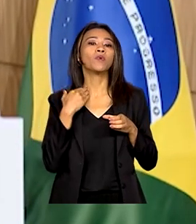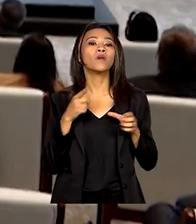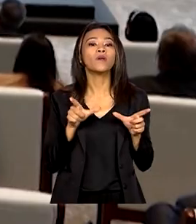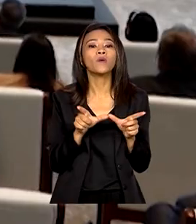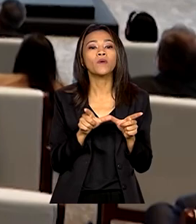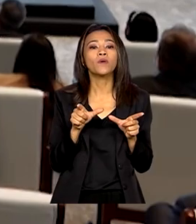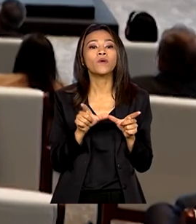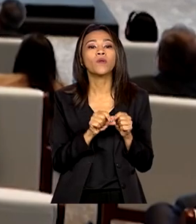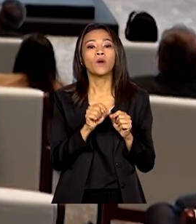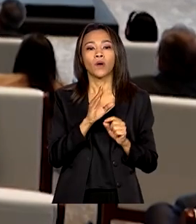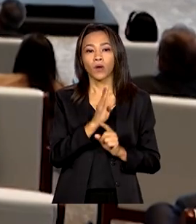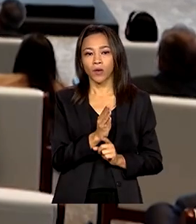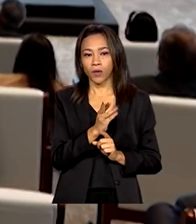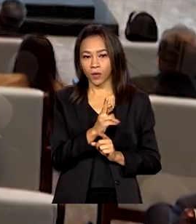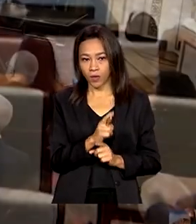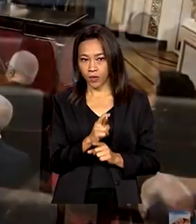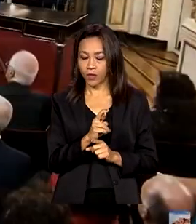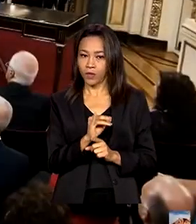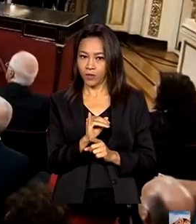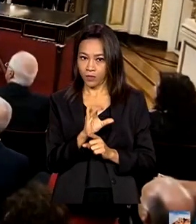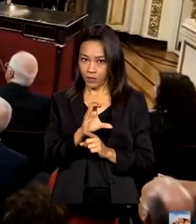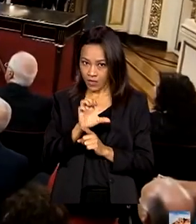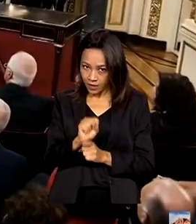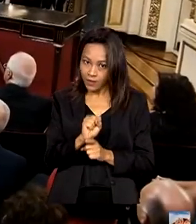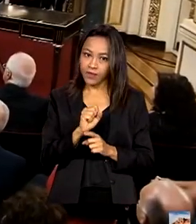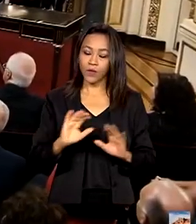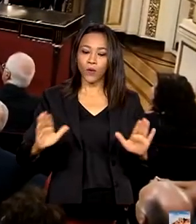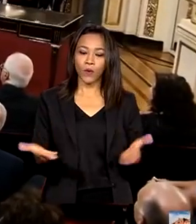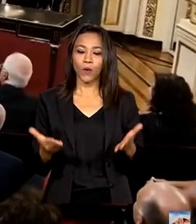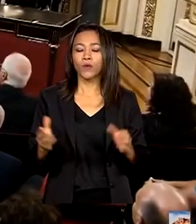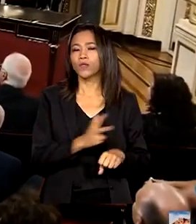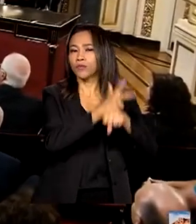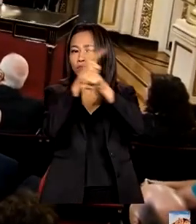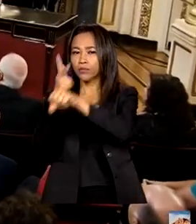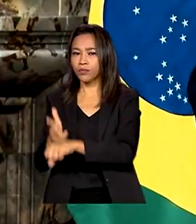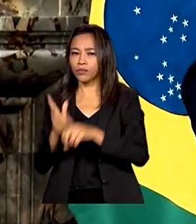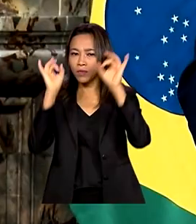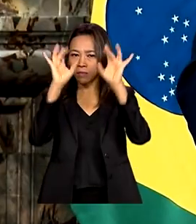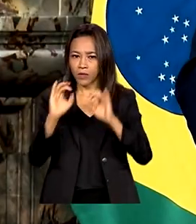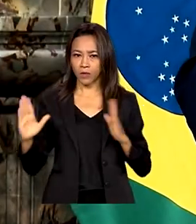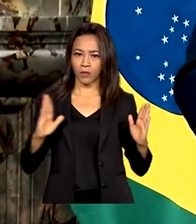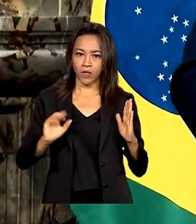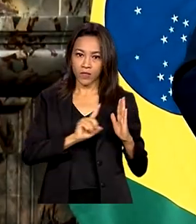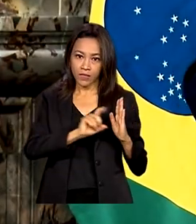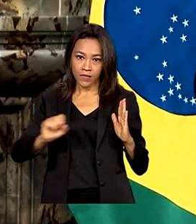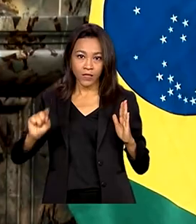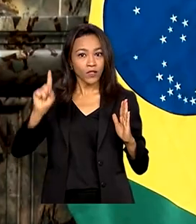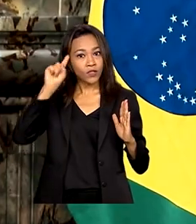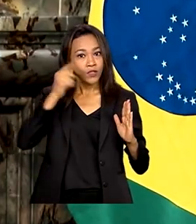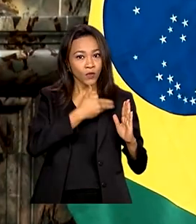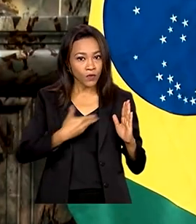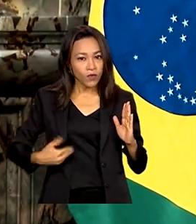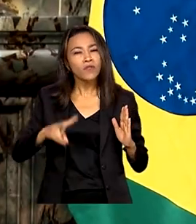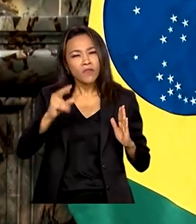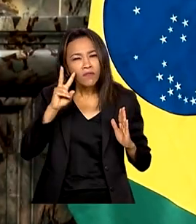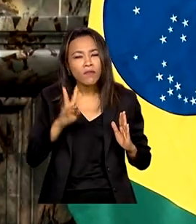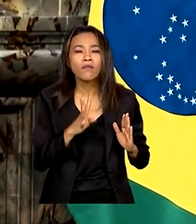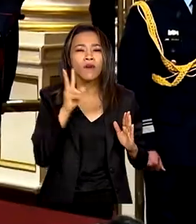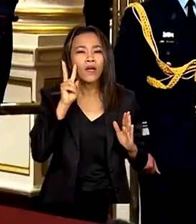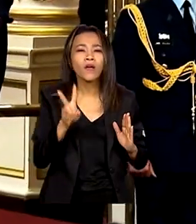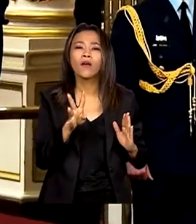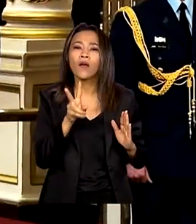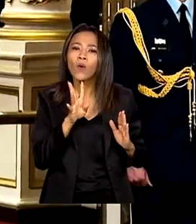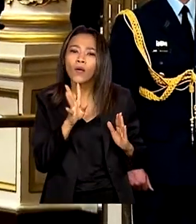Desenvolvimento do BRICS. Na reportagem especial de hoje sobre os 100 primeiros dias de governo, você vai ver o que está sendo feito para